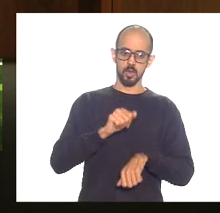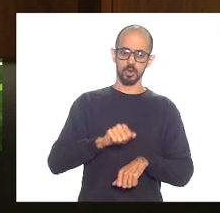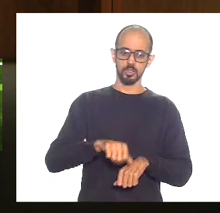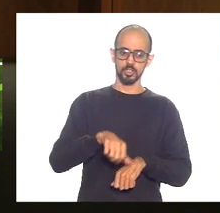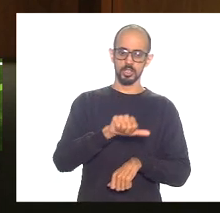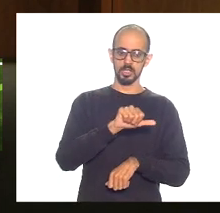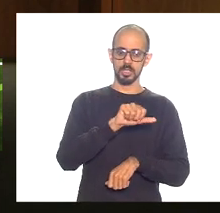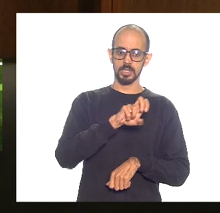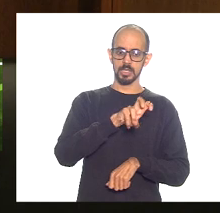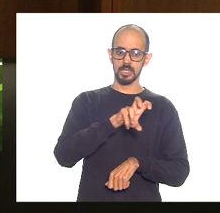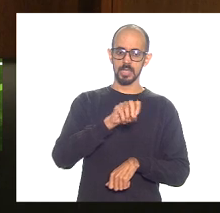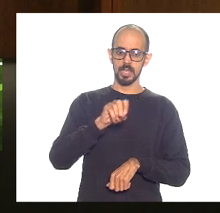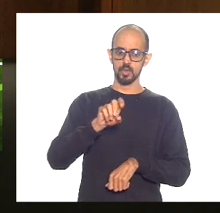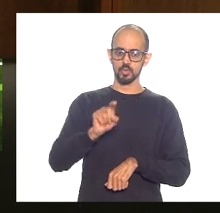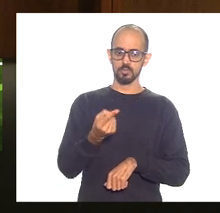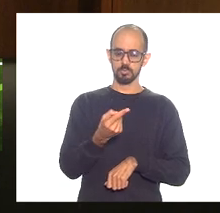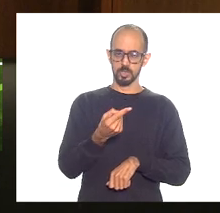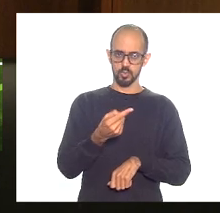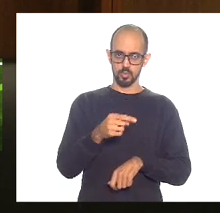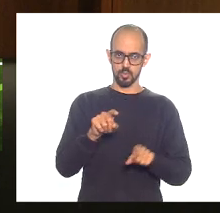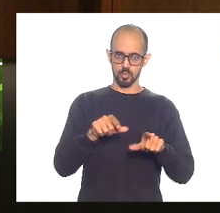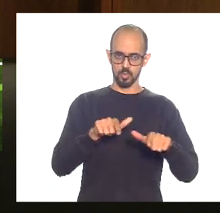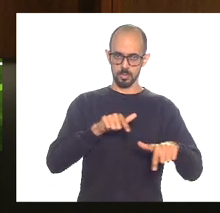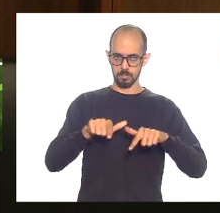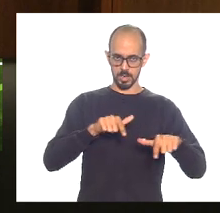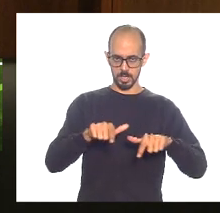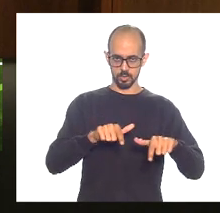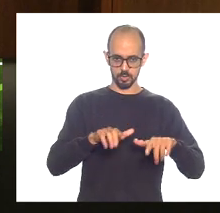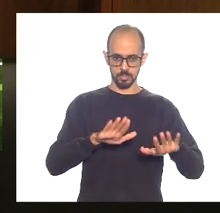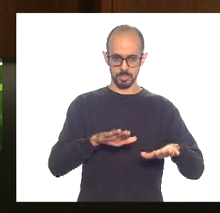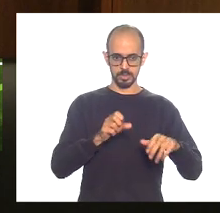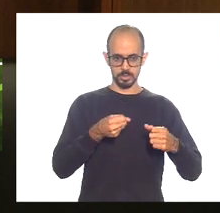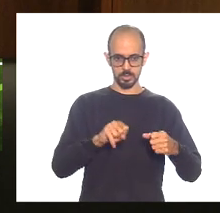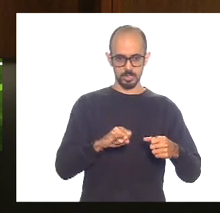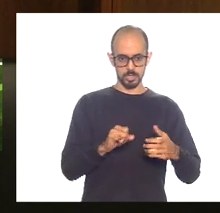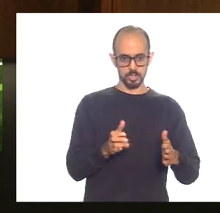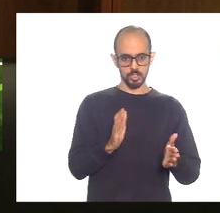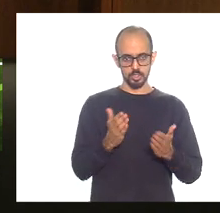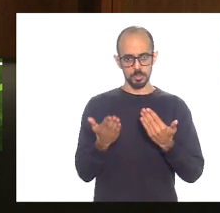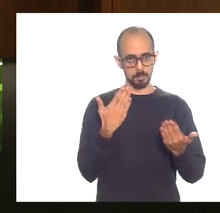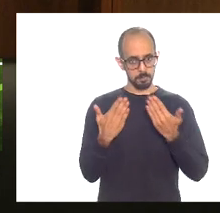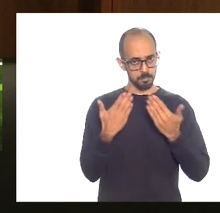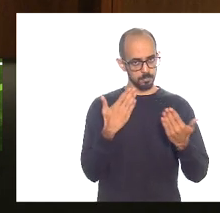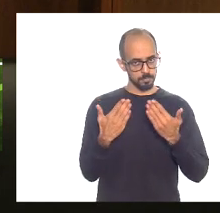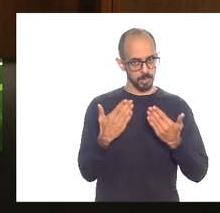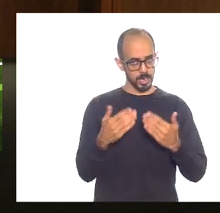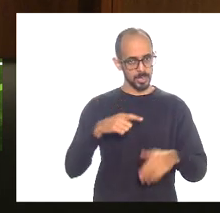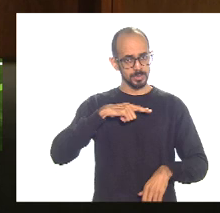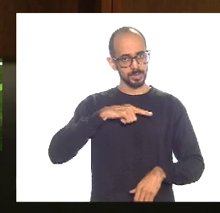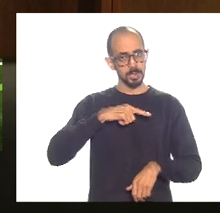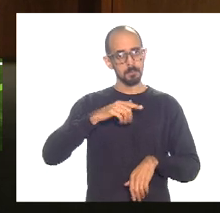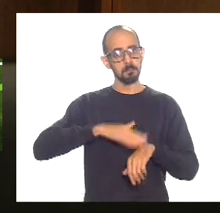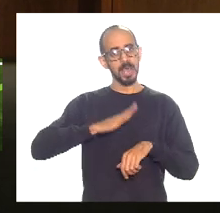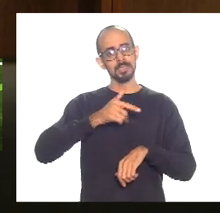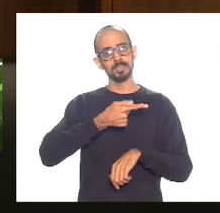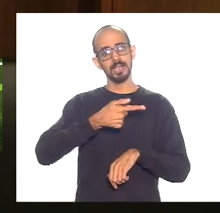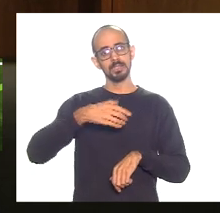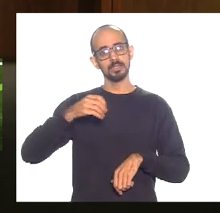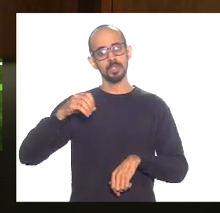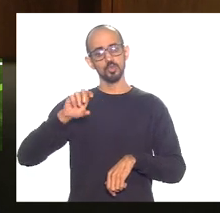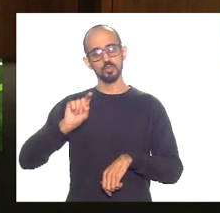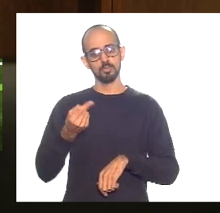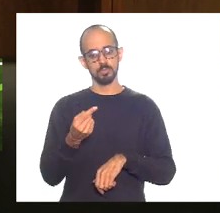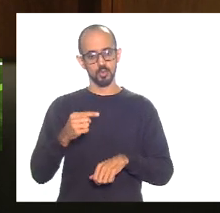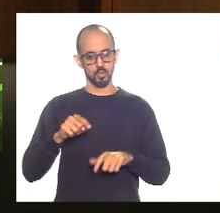mas se pegar de janeiro de 15 a outubro de 20 vamos saber que são mais de 700 mil empregos sim